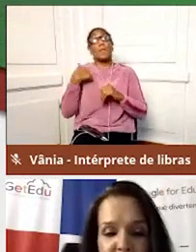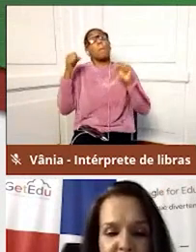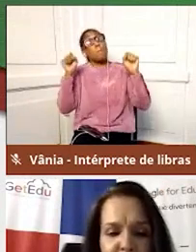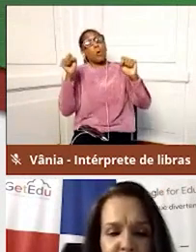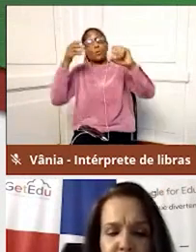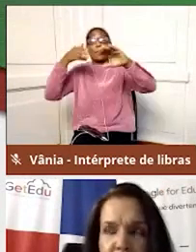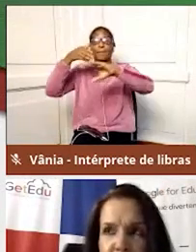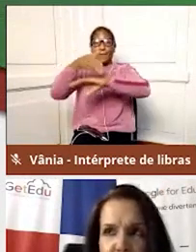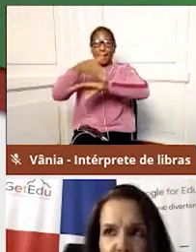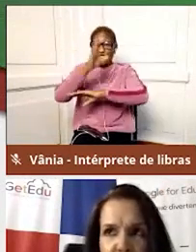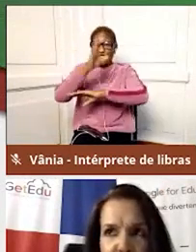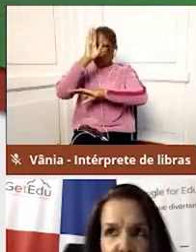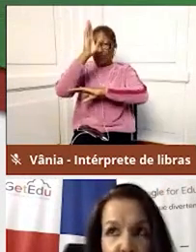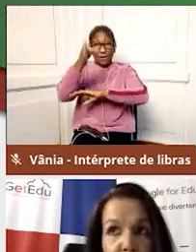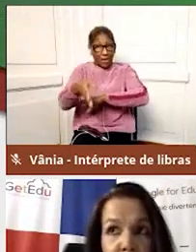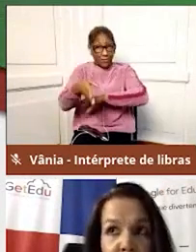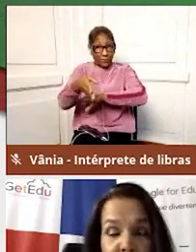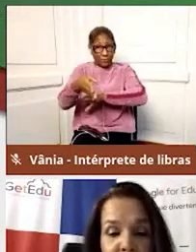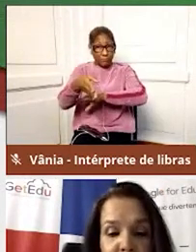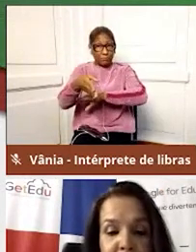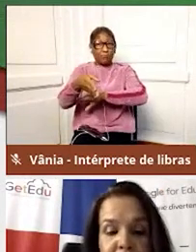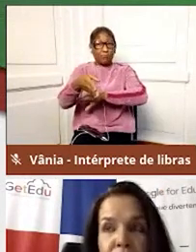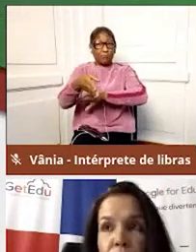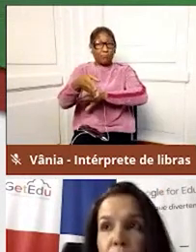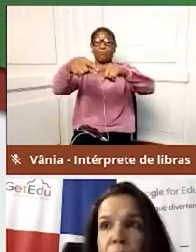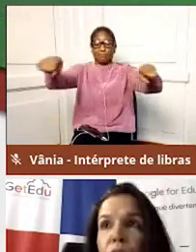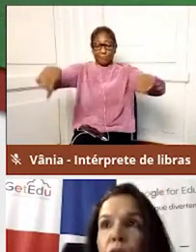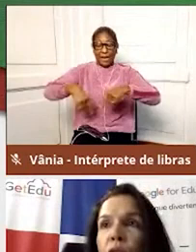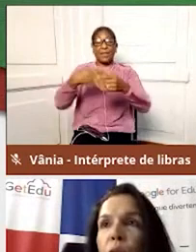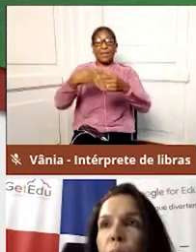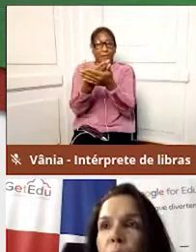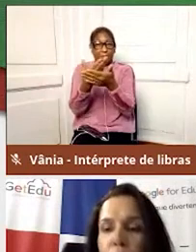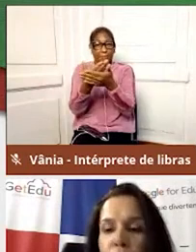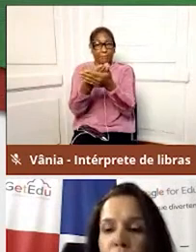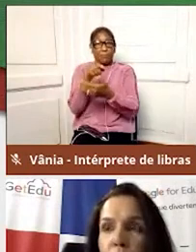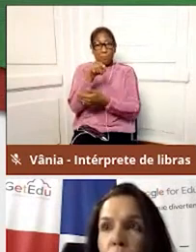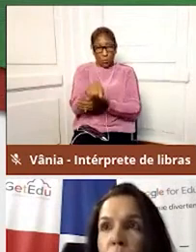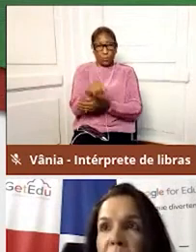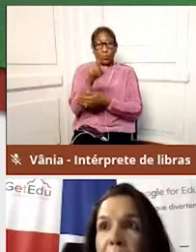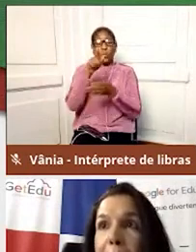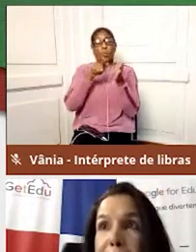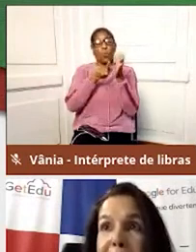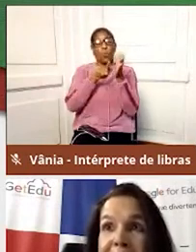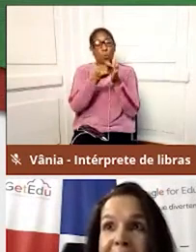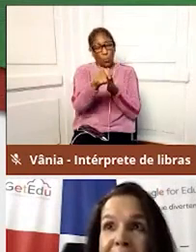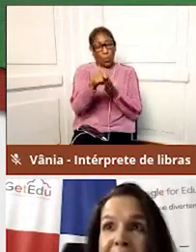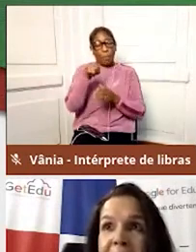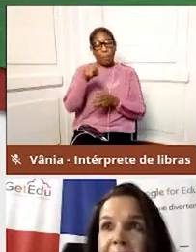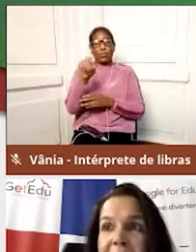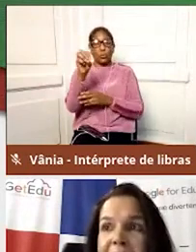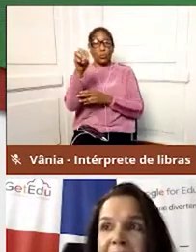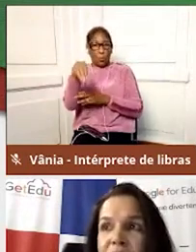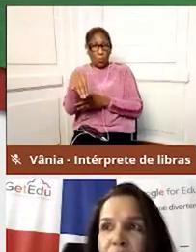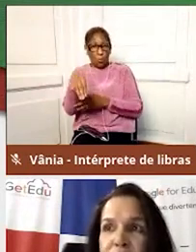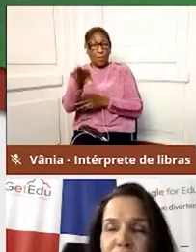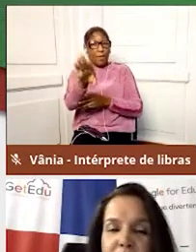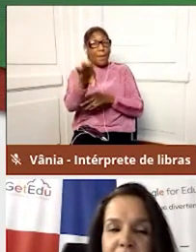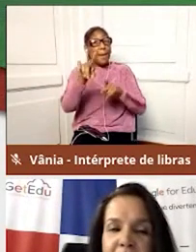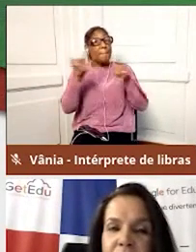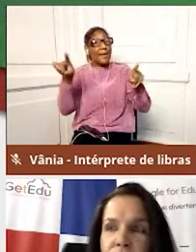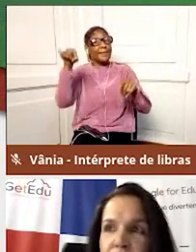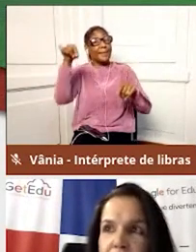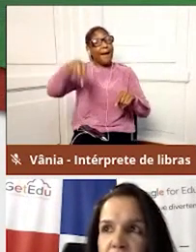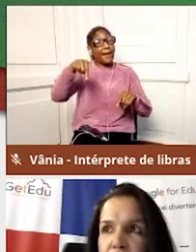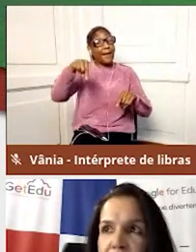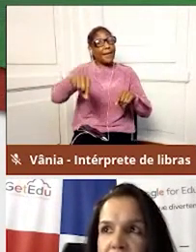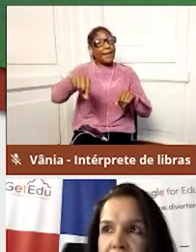direto no site do Classroom, que é classroom.google.com, mas aqui no nosso